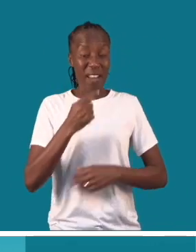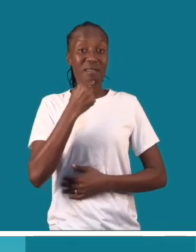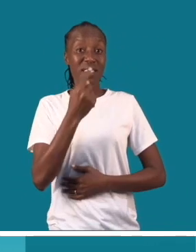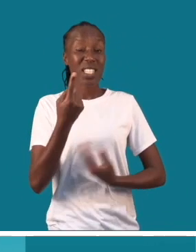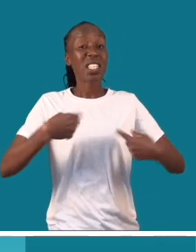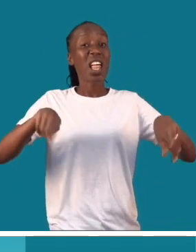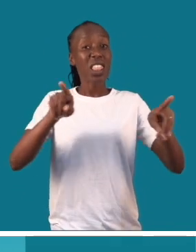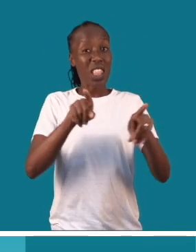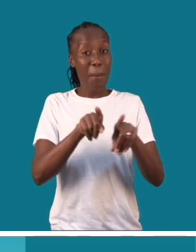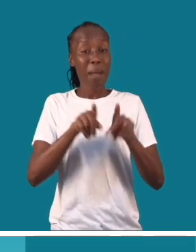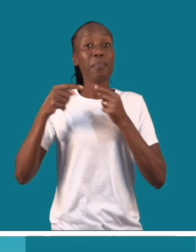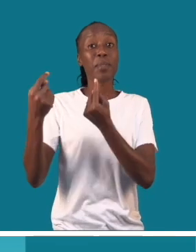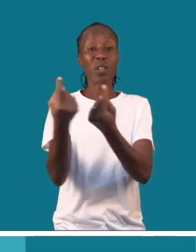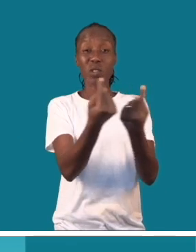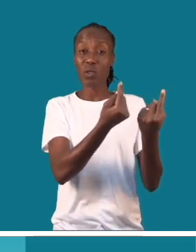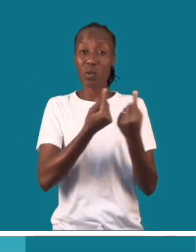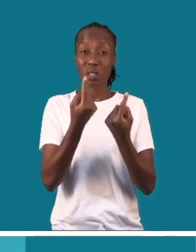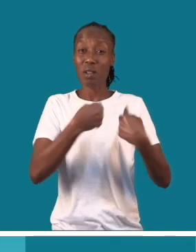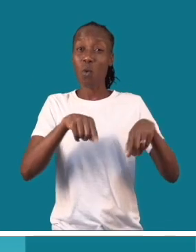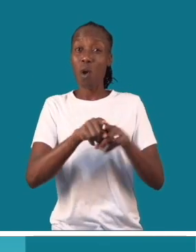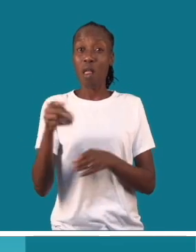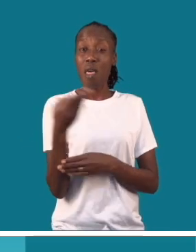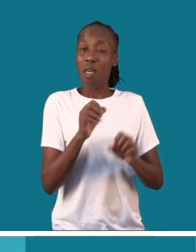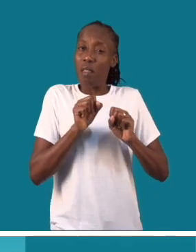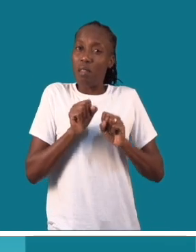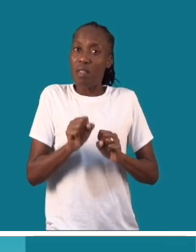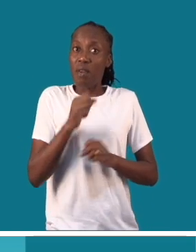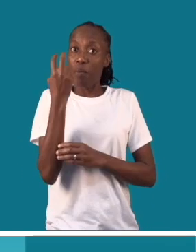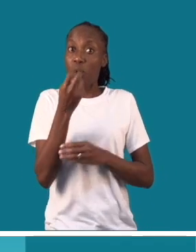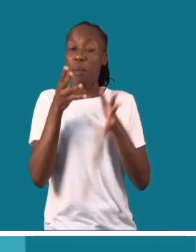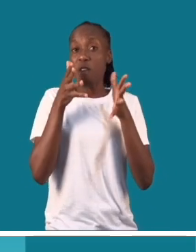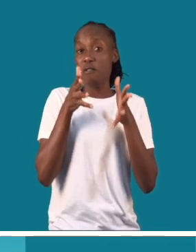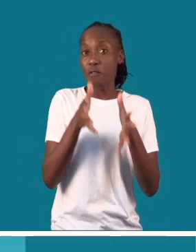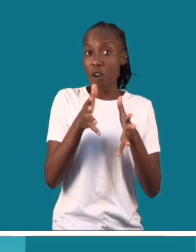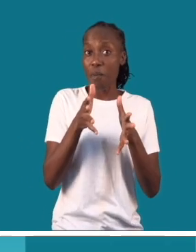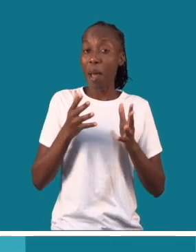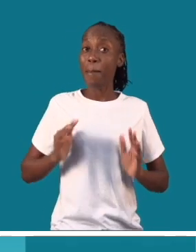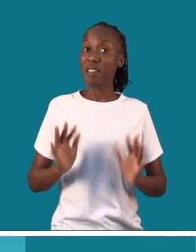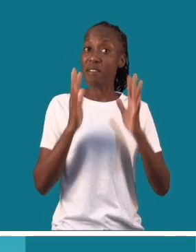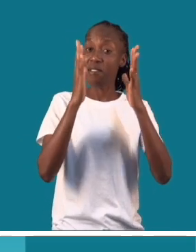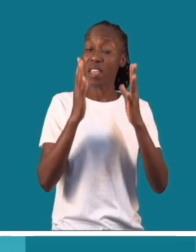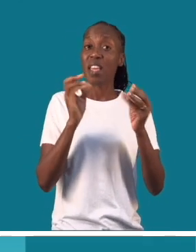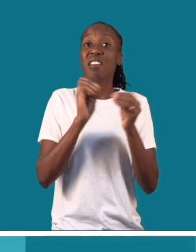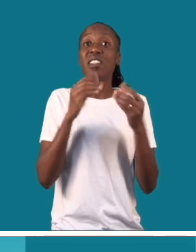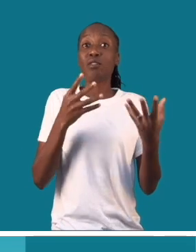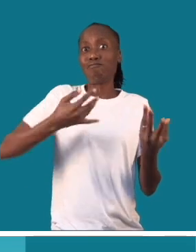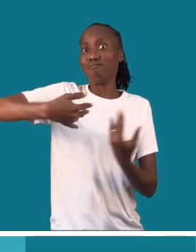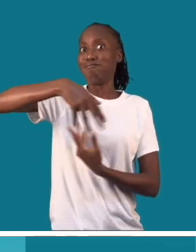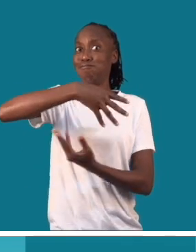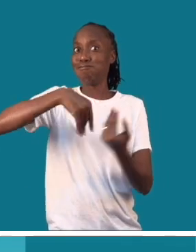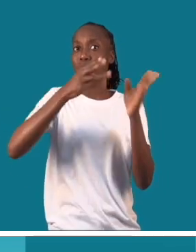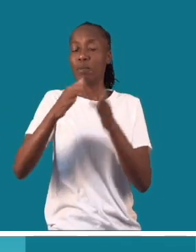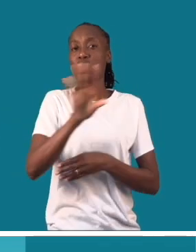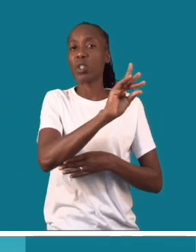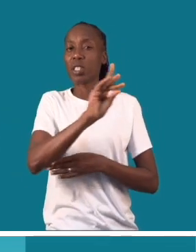que em situação similar nós temos que criar condições para viver e conviver com as pessoas com deficiência.